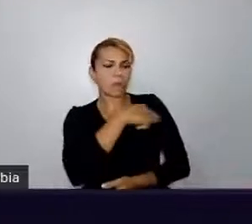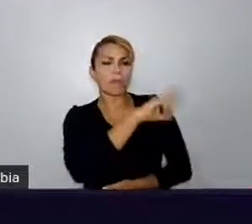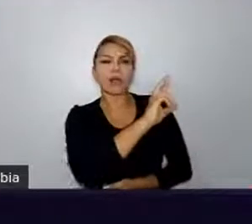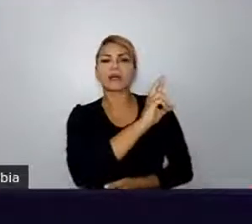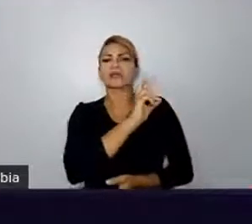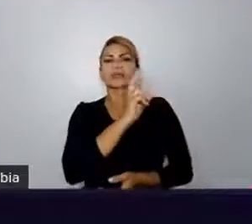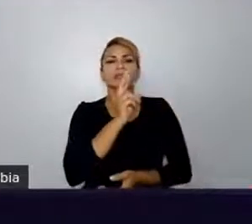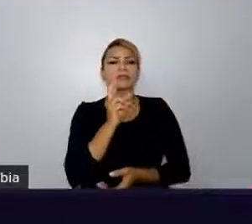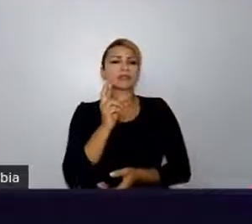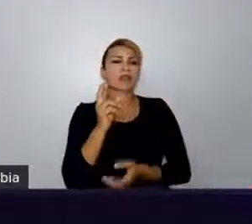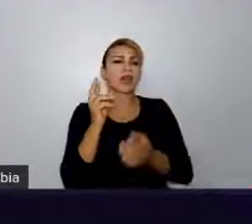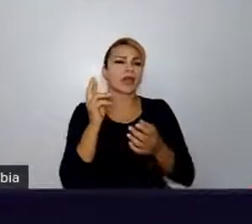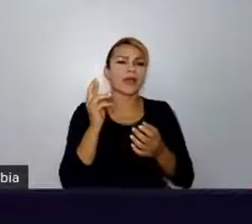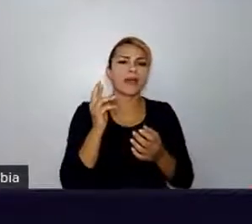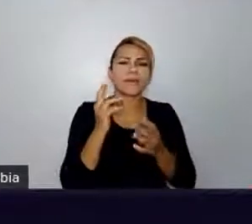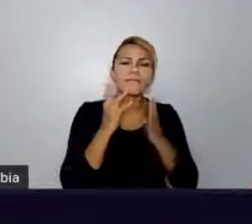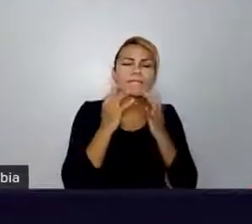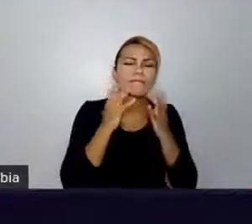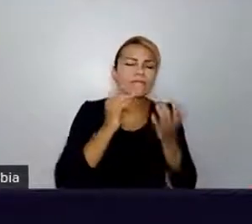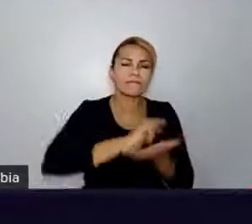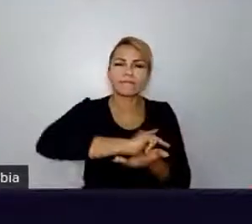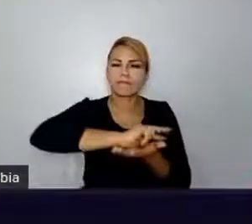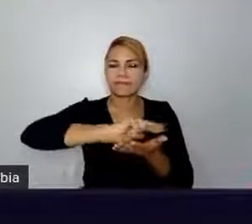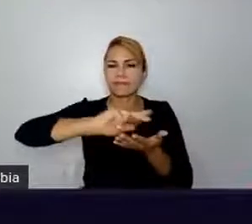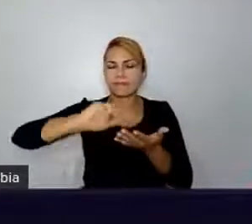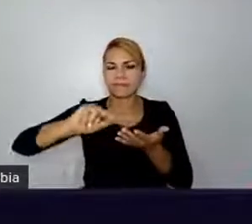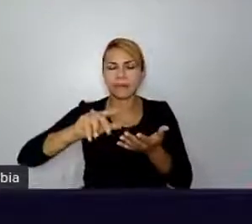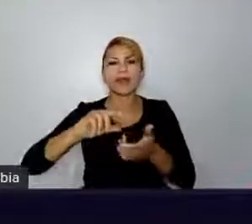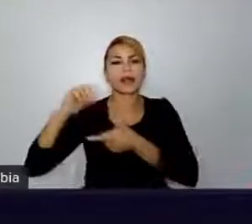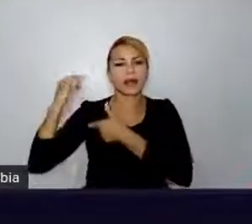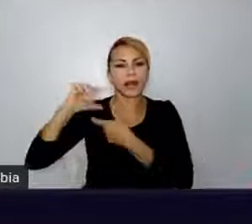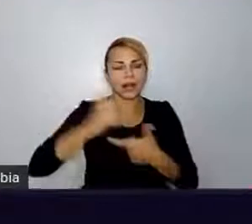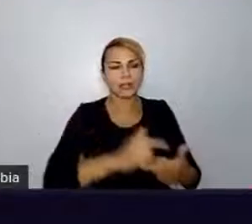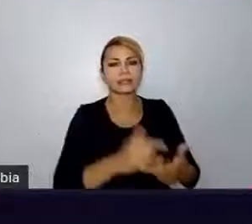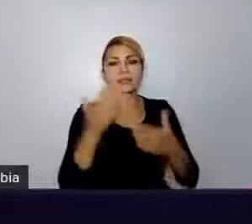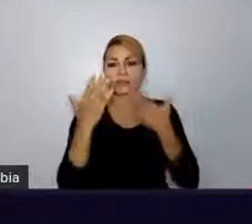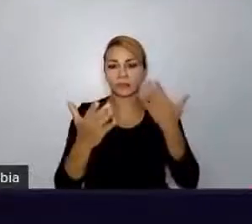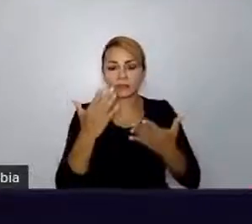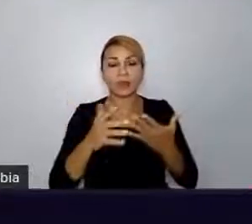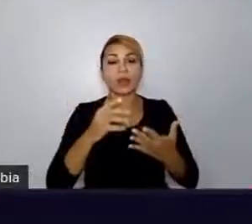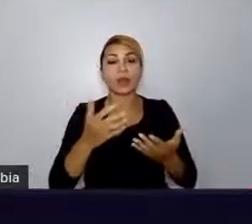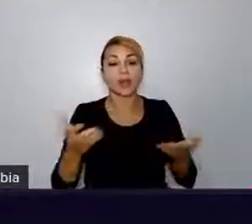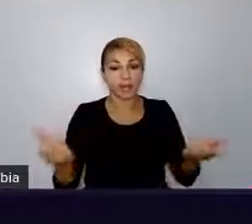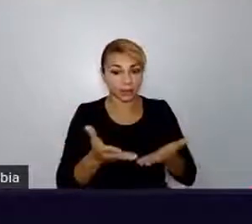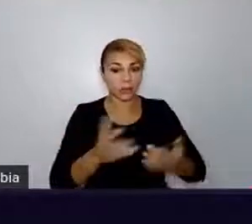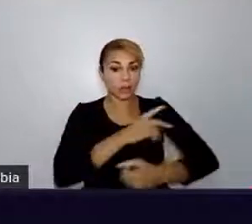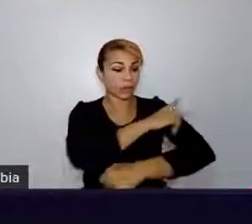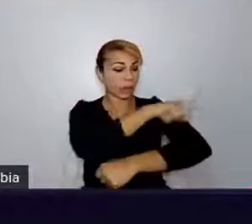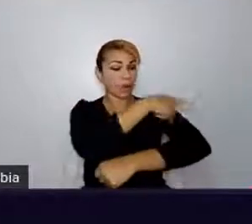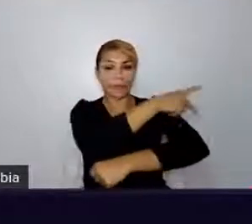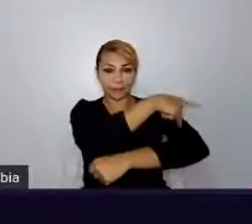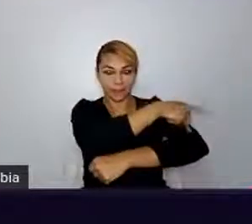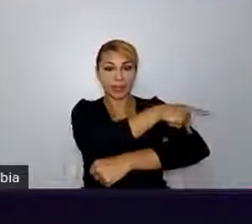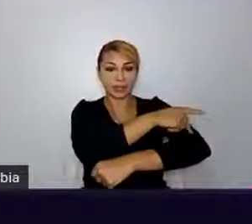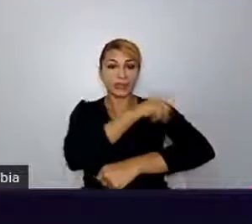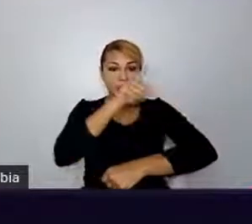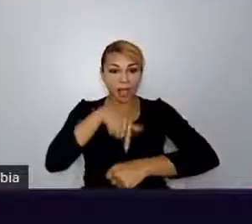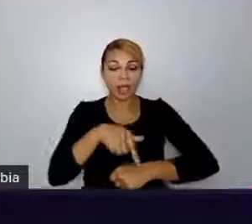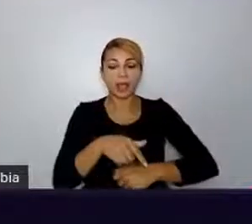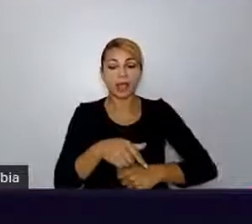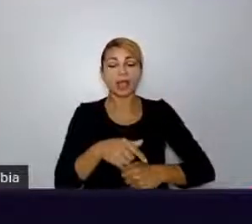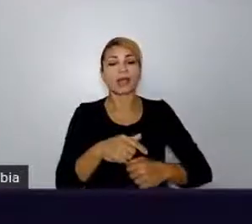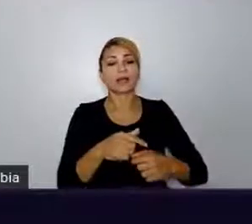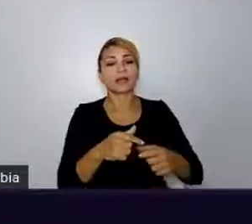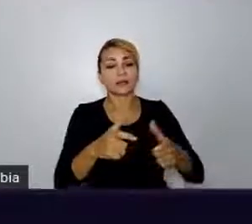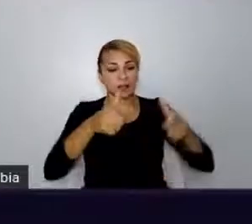psicologia, como Freud. E essa praça é onde essa queima aconteceu em Berlim. E esse buraco no